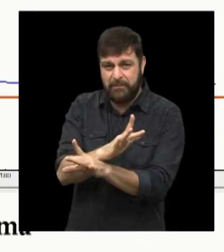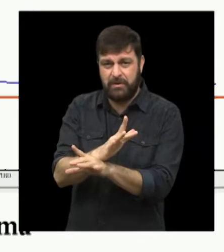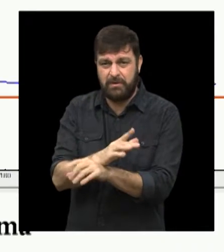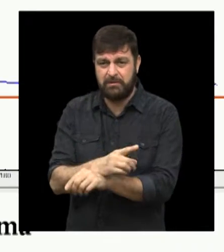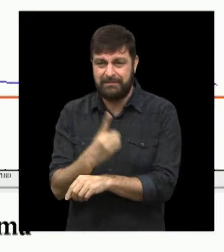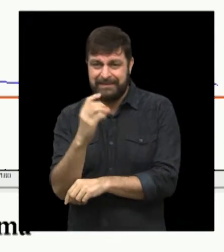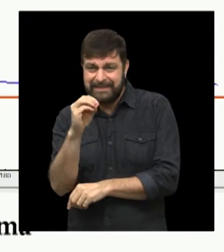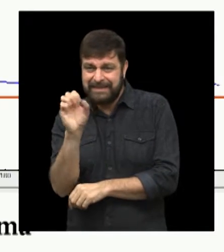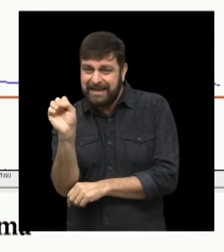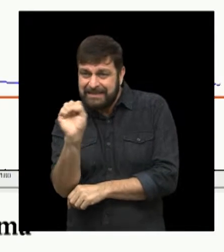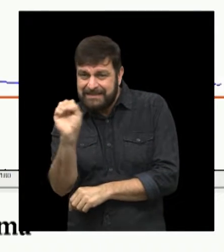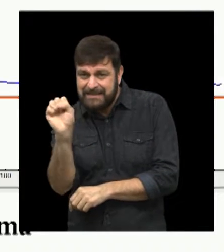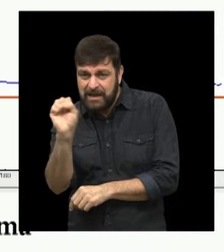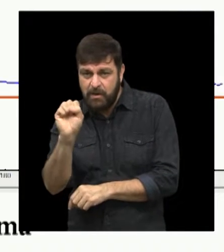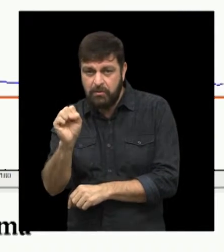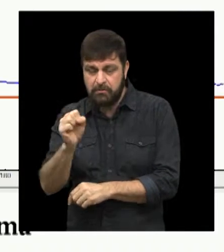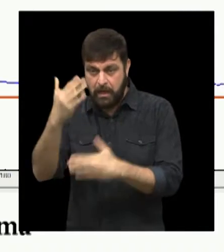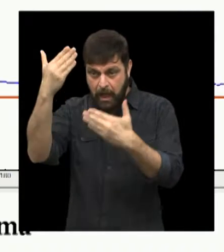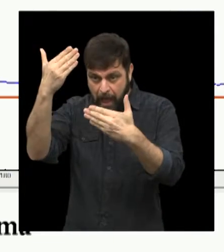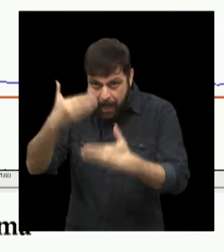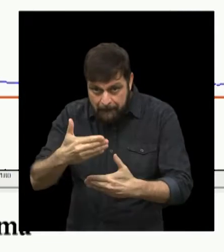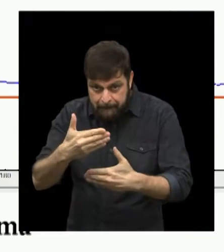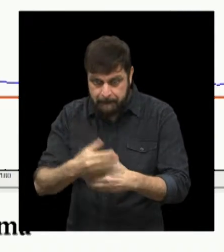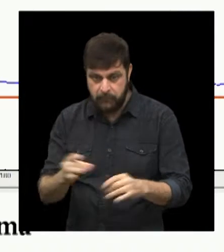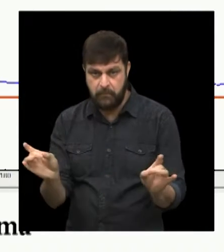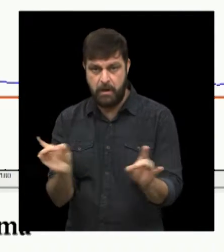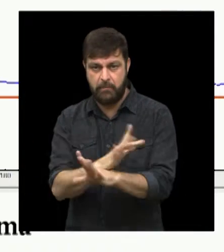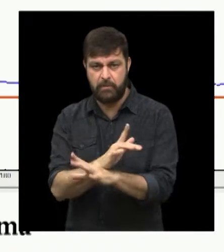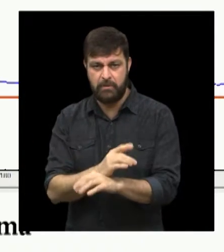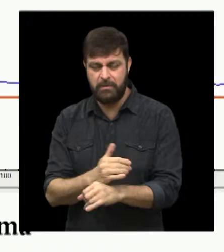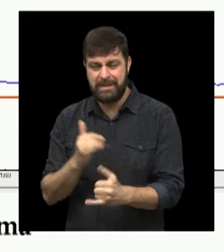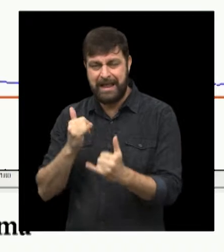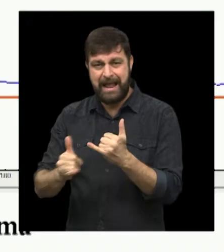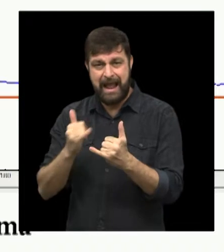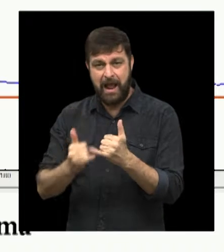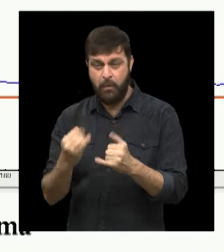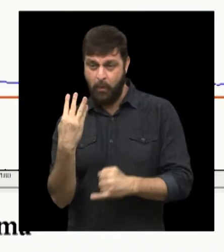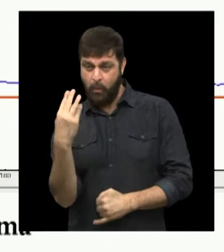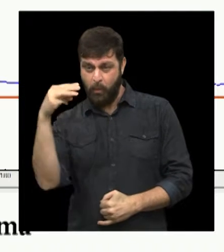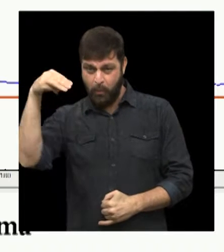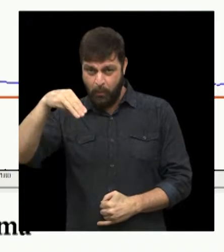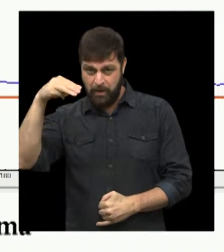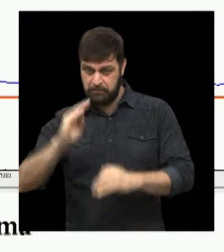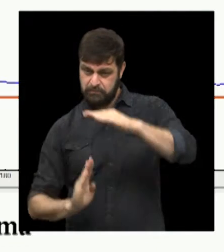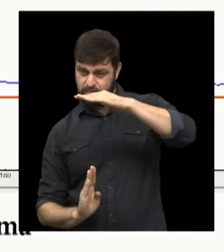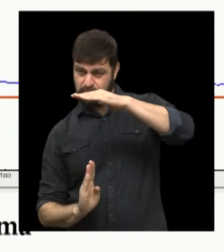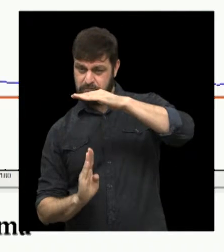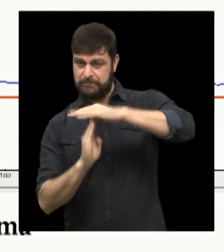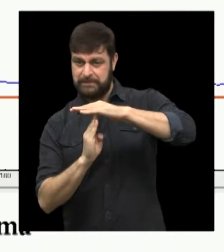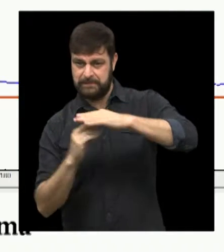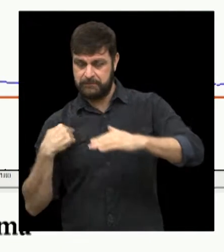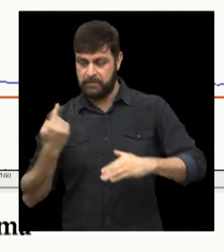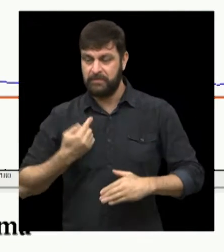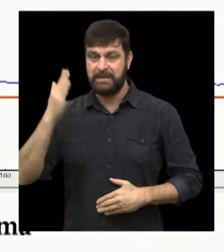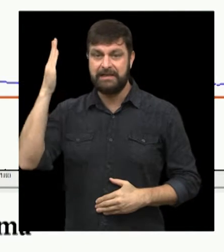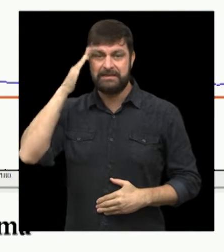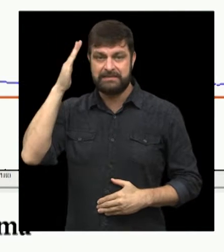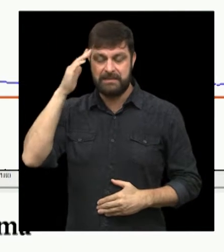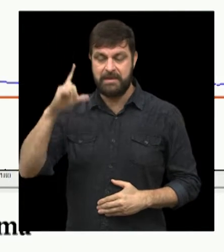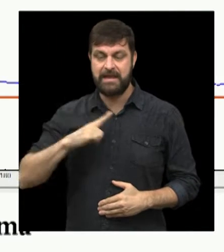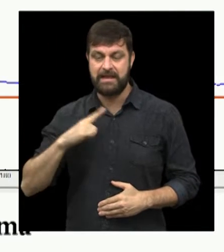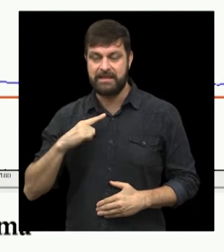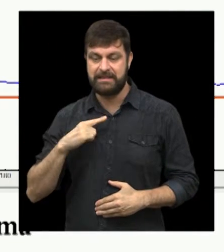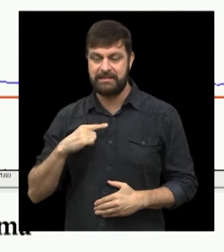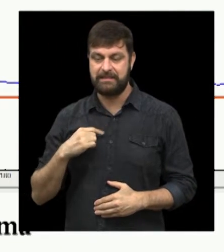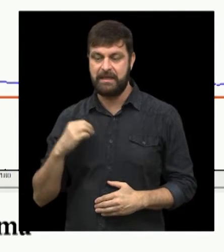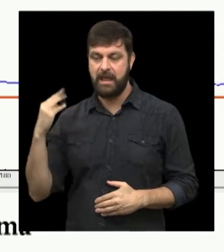faltam menos de dez segundos para o teste ficar pronto, aqui dá para ver, está chegando quase a quatro minutos, e nós vamos ter a concentração dos gases aqui embaixo,